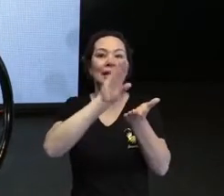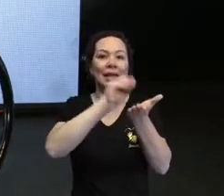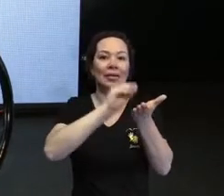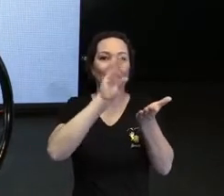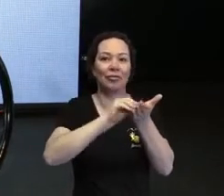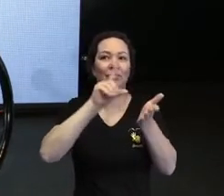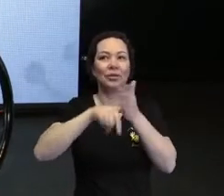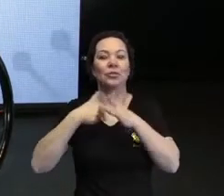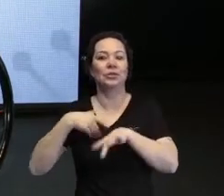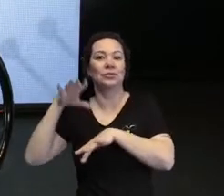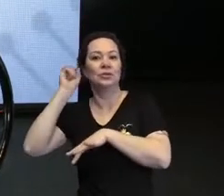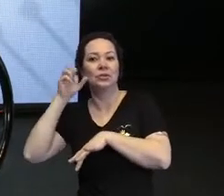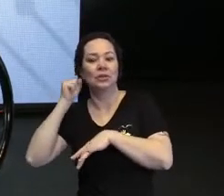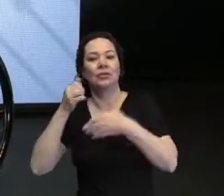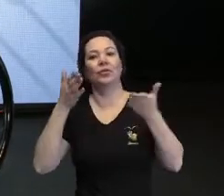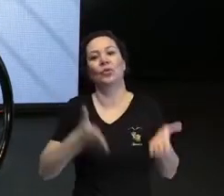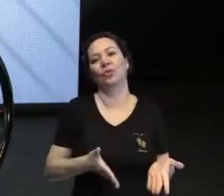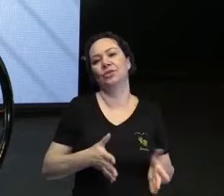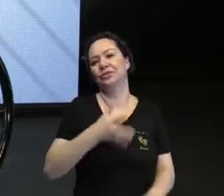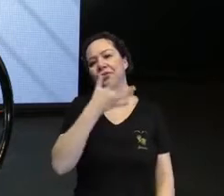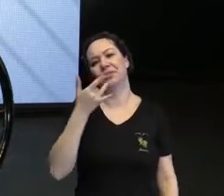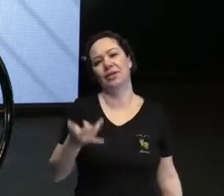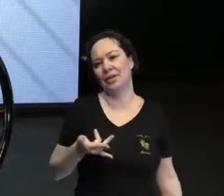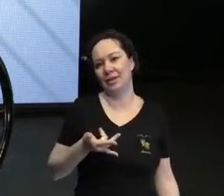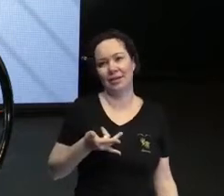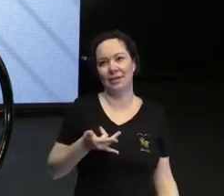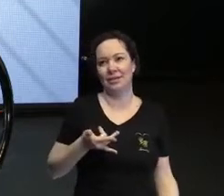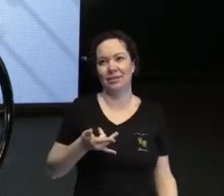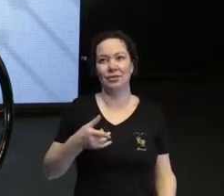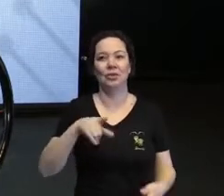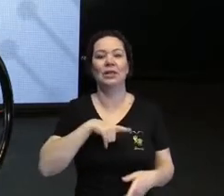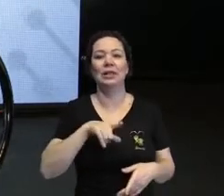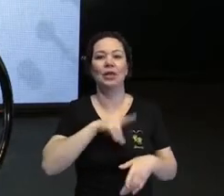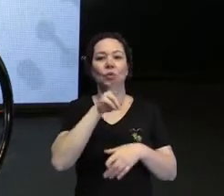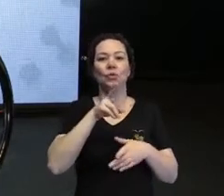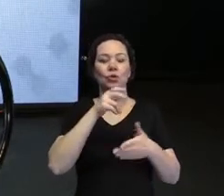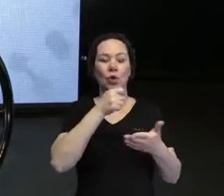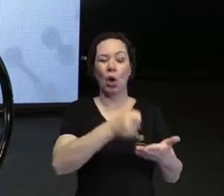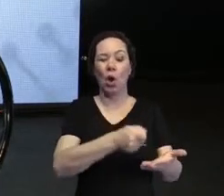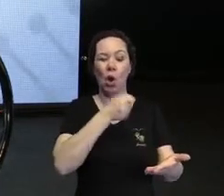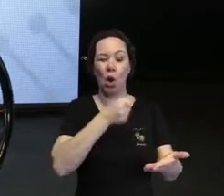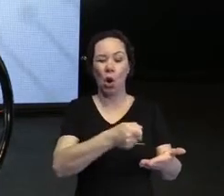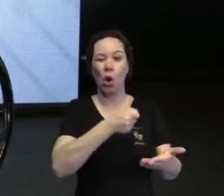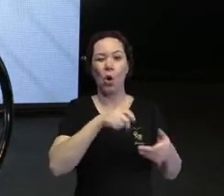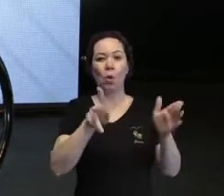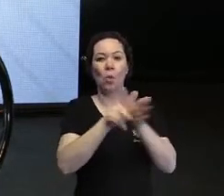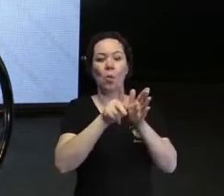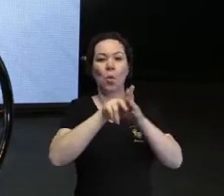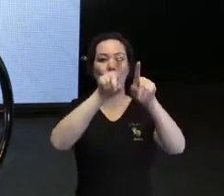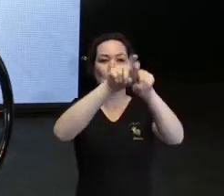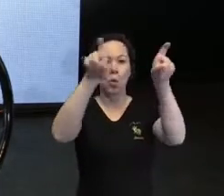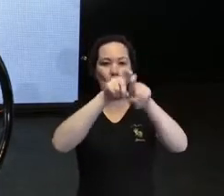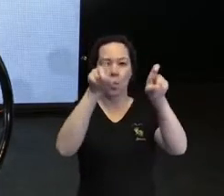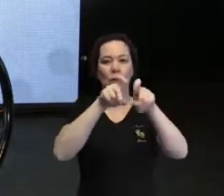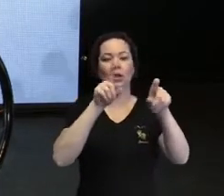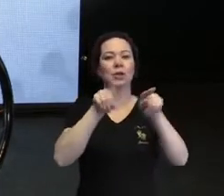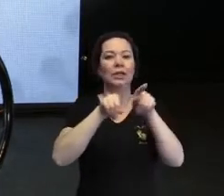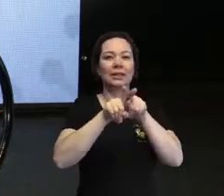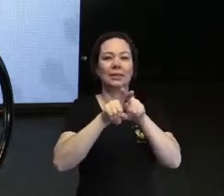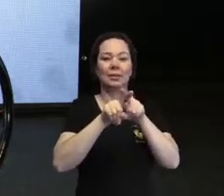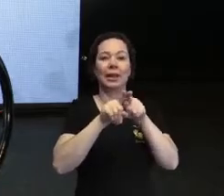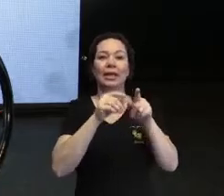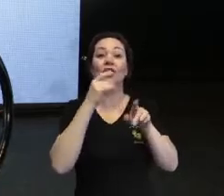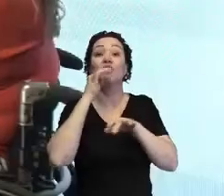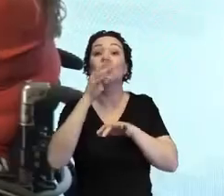Hoje, é muito mais fácil. Então, eu tenho recursos de lupa do próprio computador, recursos de contraste, recursos